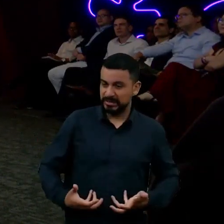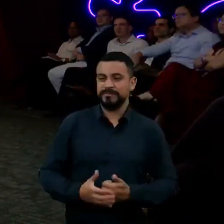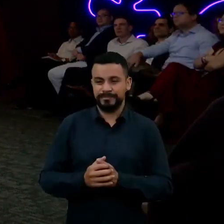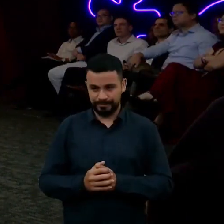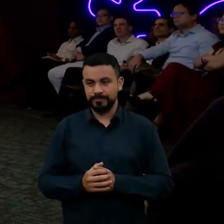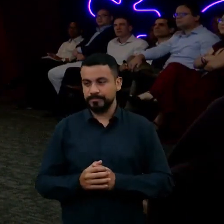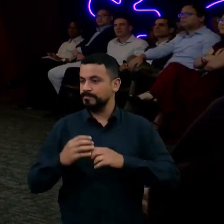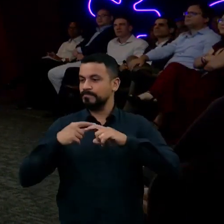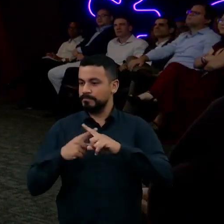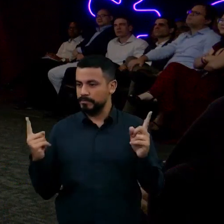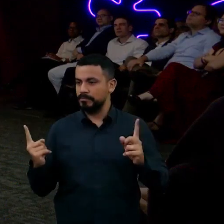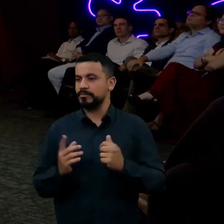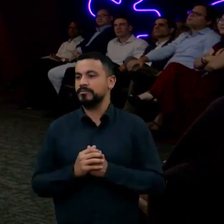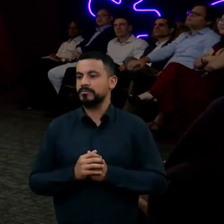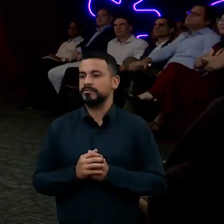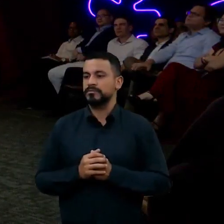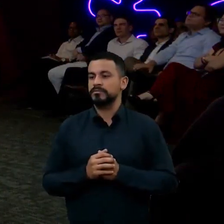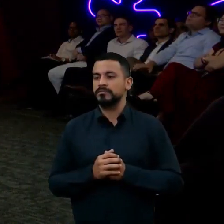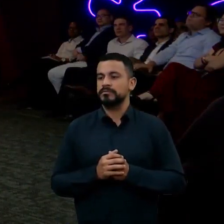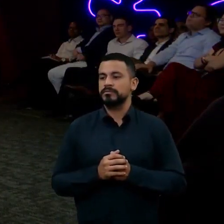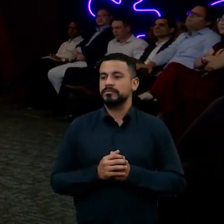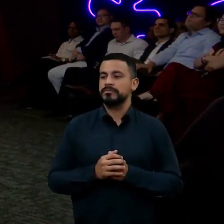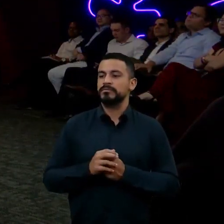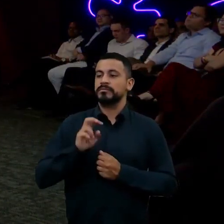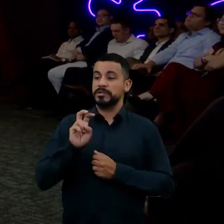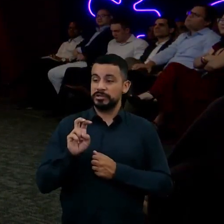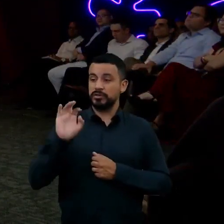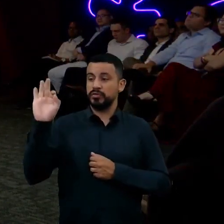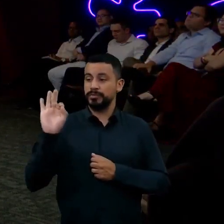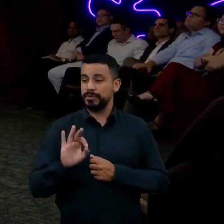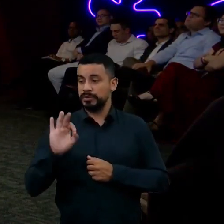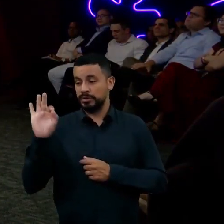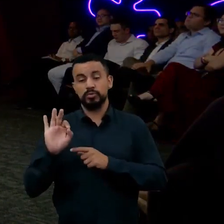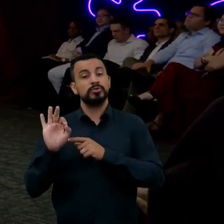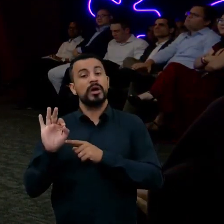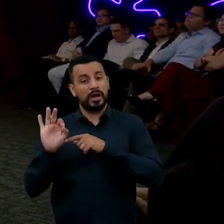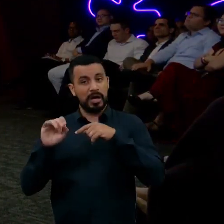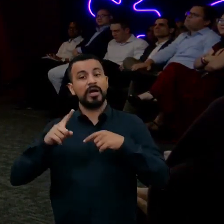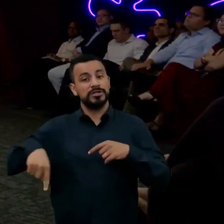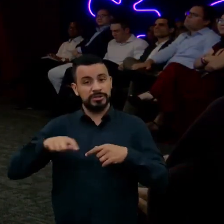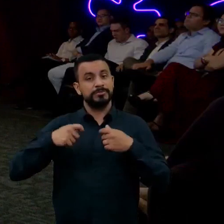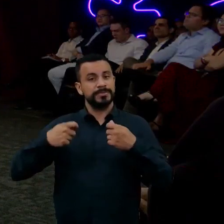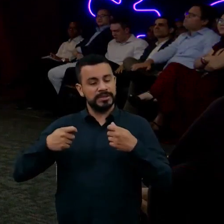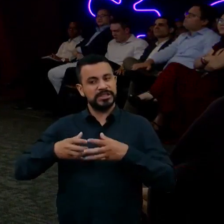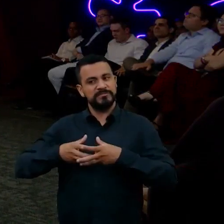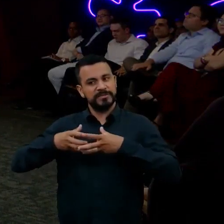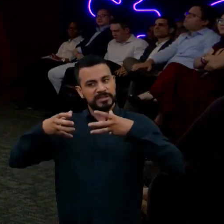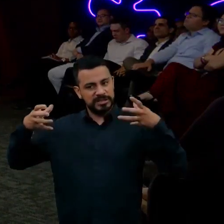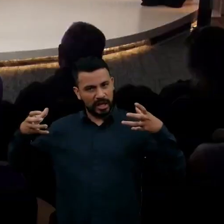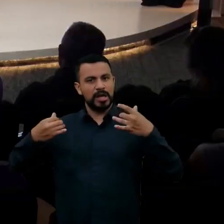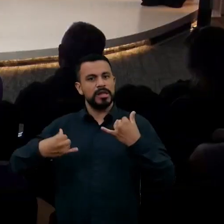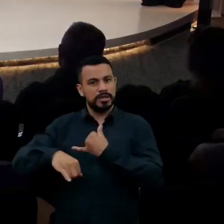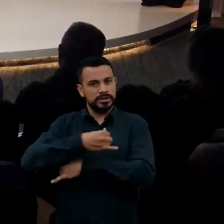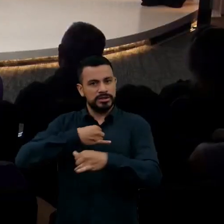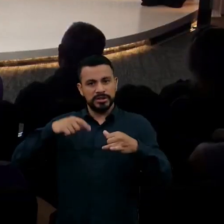mas estes 5% é que devemos expandir a nossa energia mental para ver se